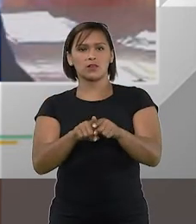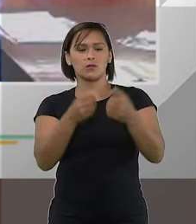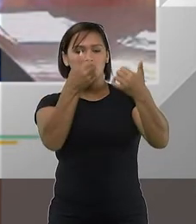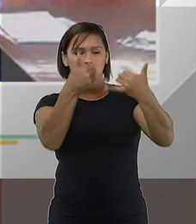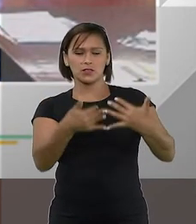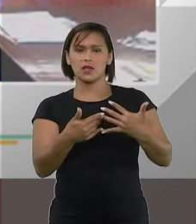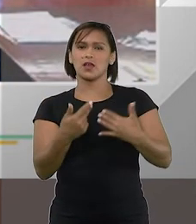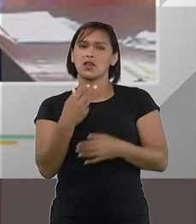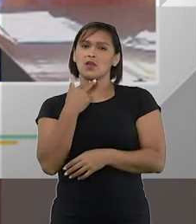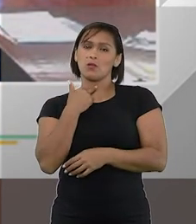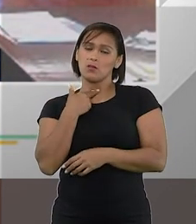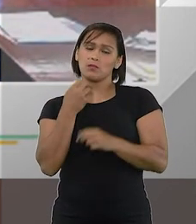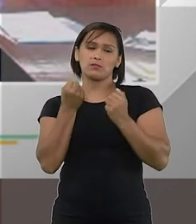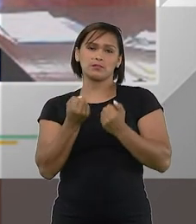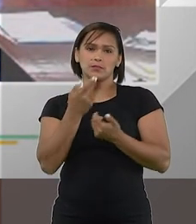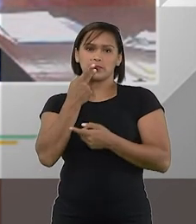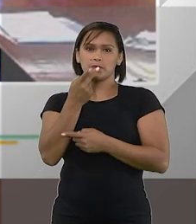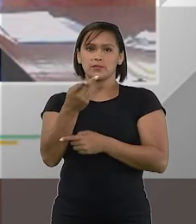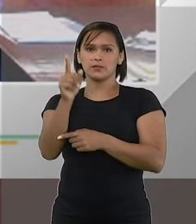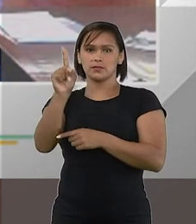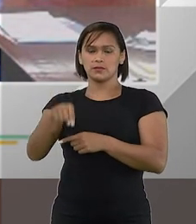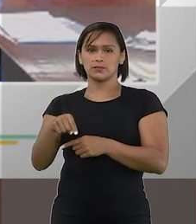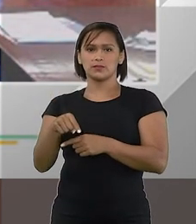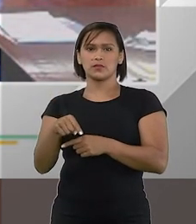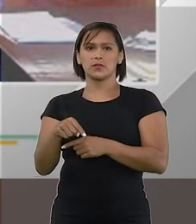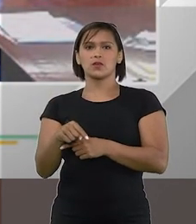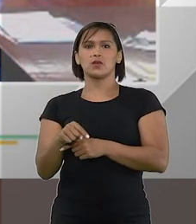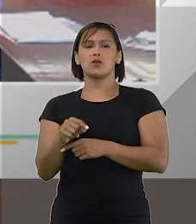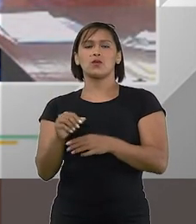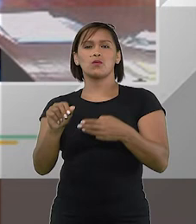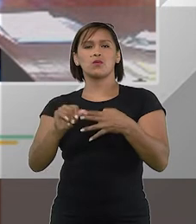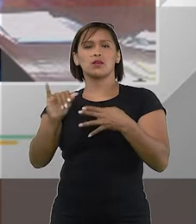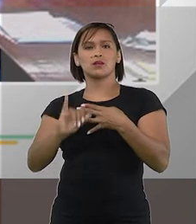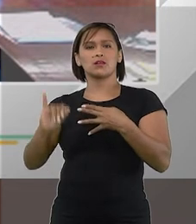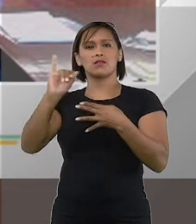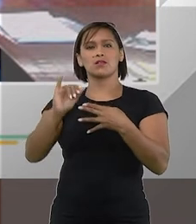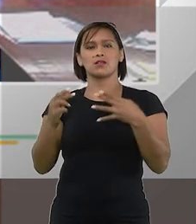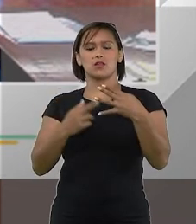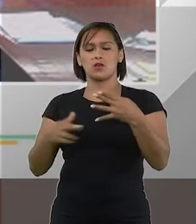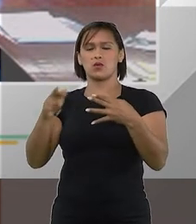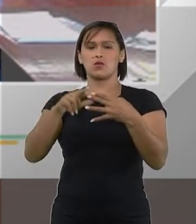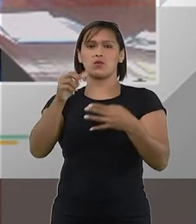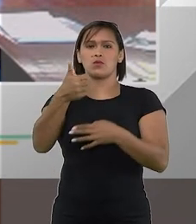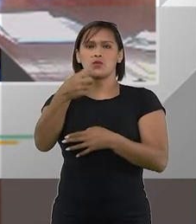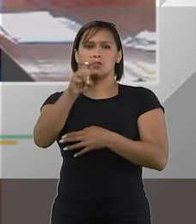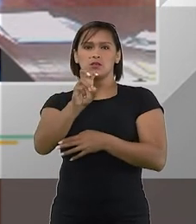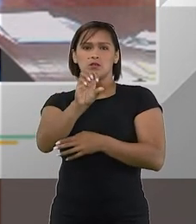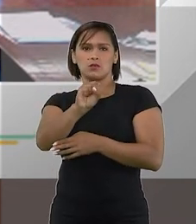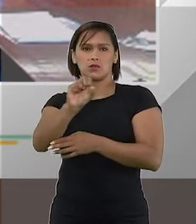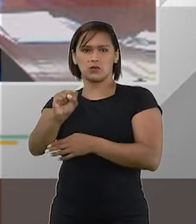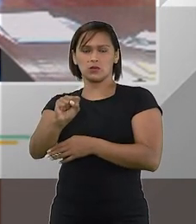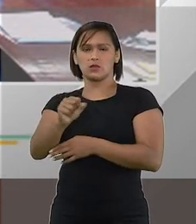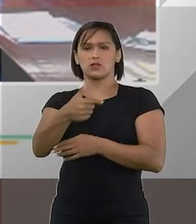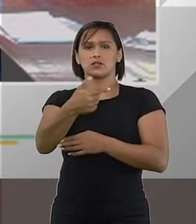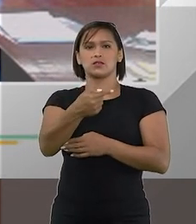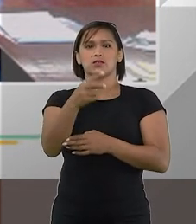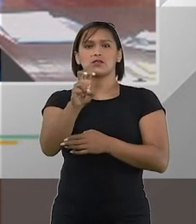eu não posso deixar de trazer a colação o agravo interno no recurso especial 1588